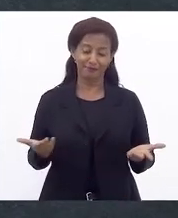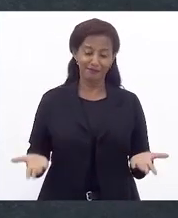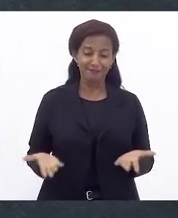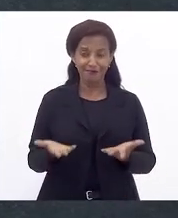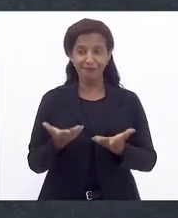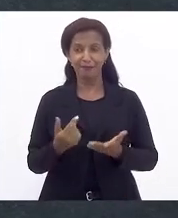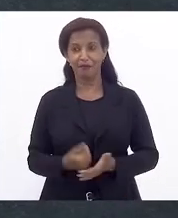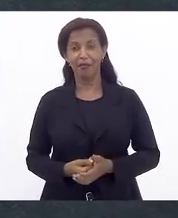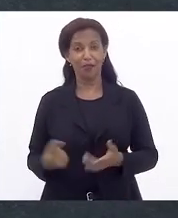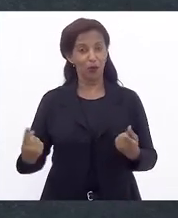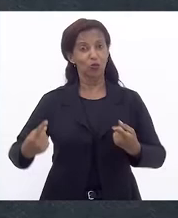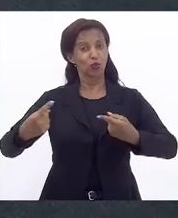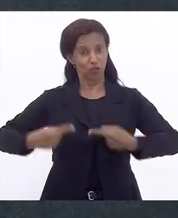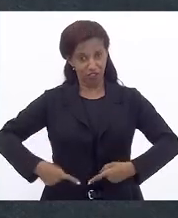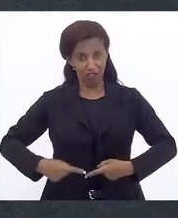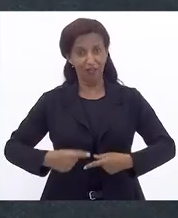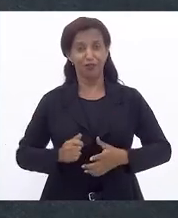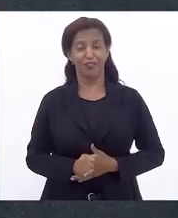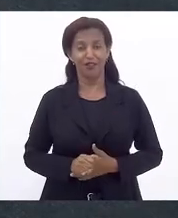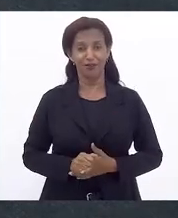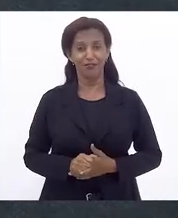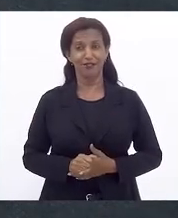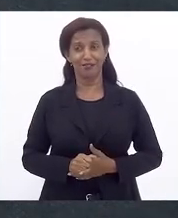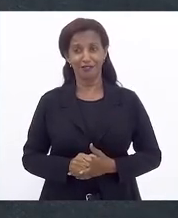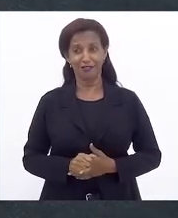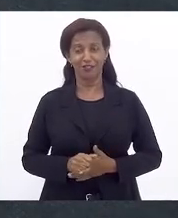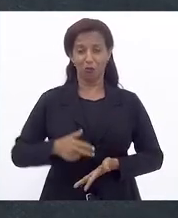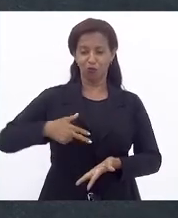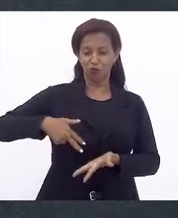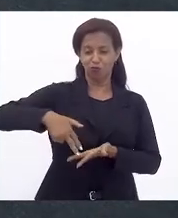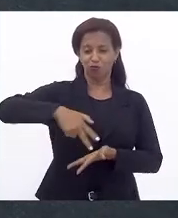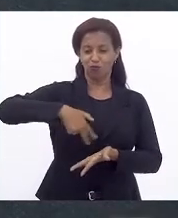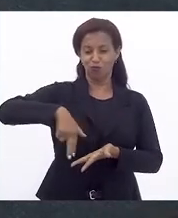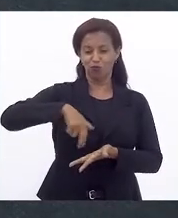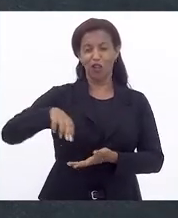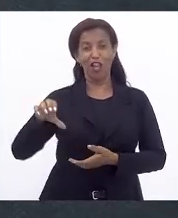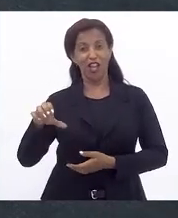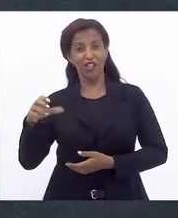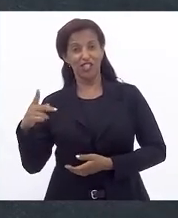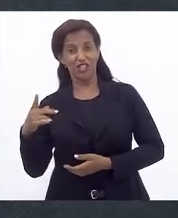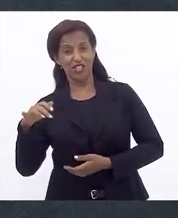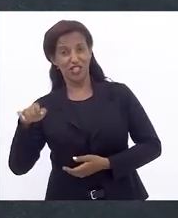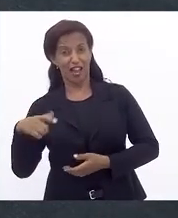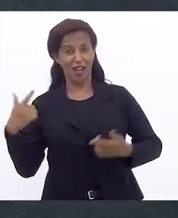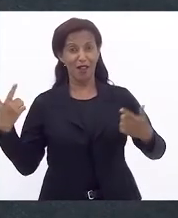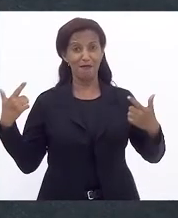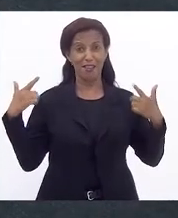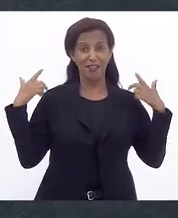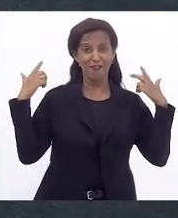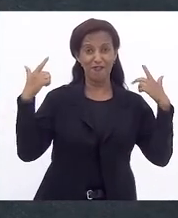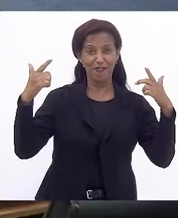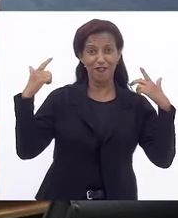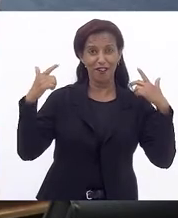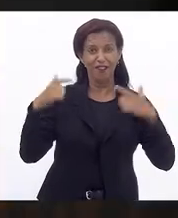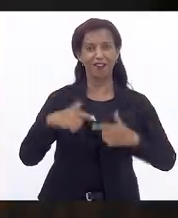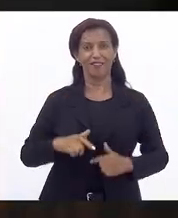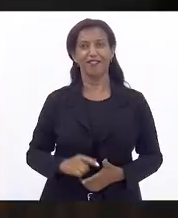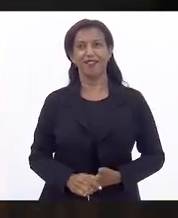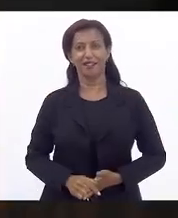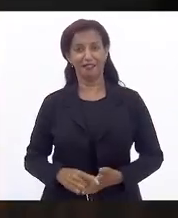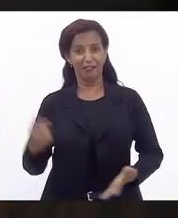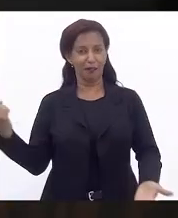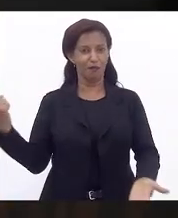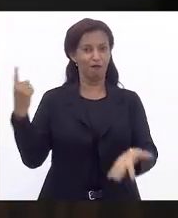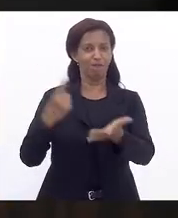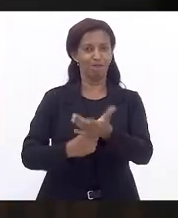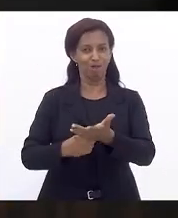o desafio do Charme e o Funk está mantido. Avisa a Mônica. Valeu? Está bom, deputado. Eu, inclusive,